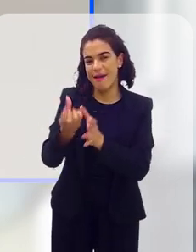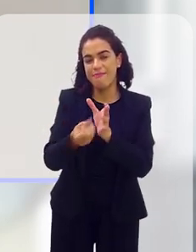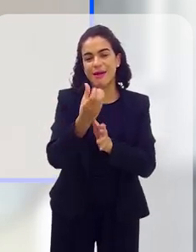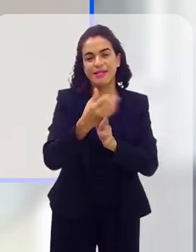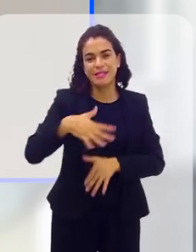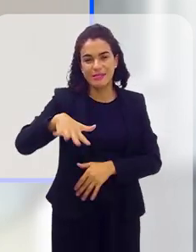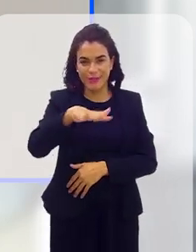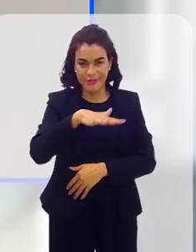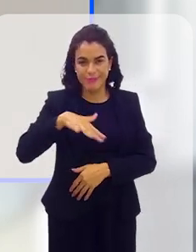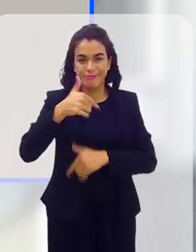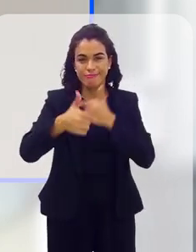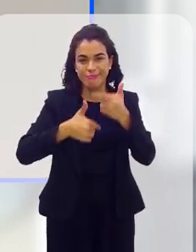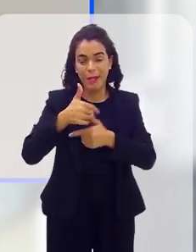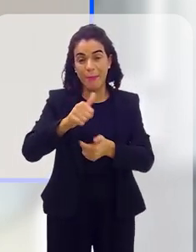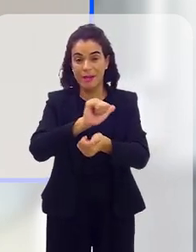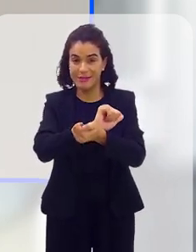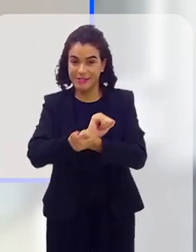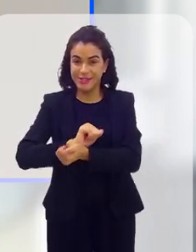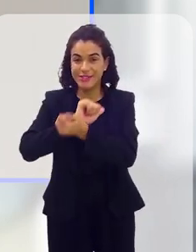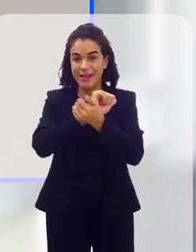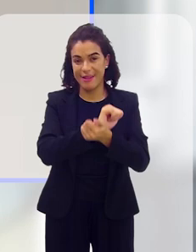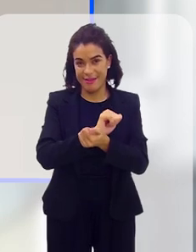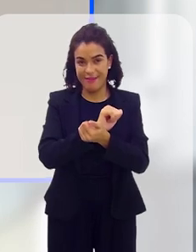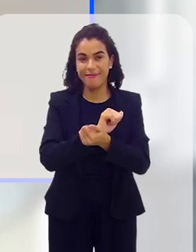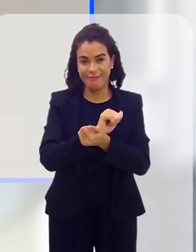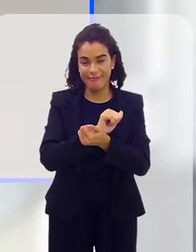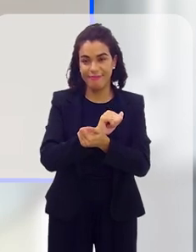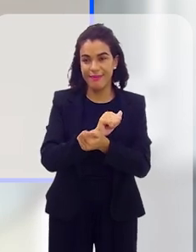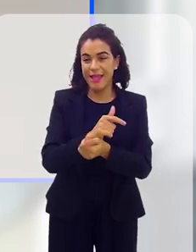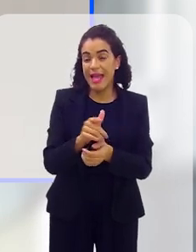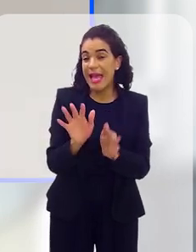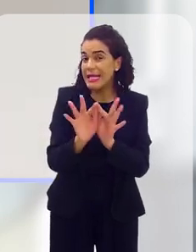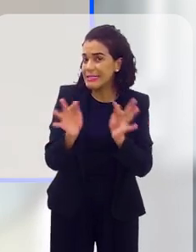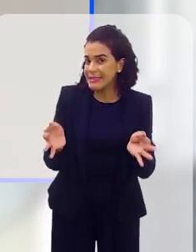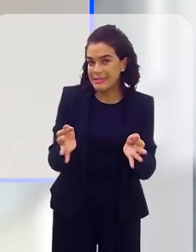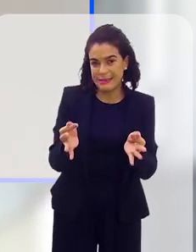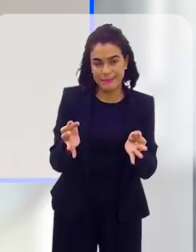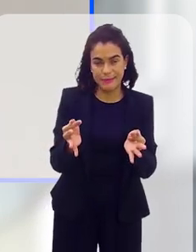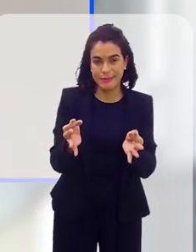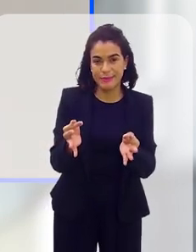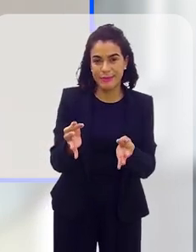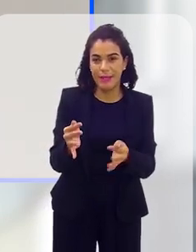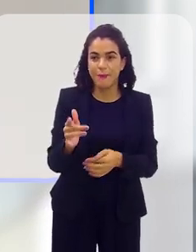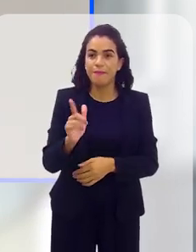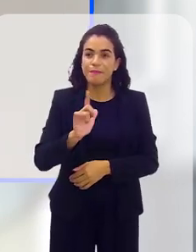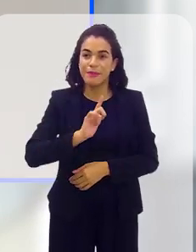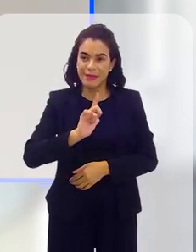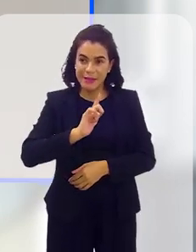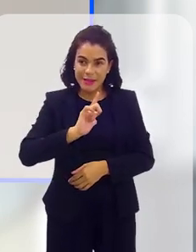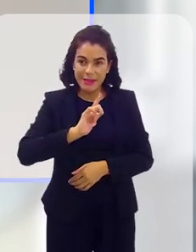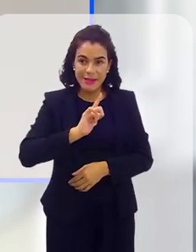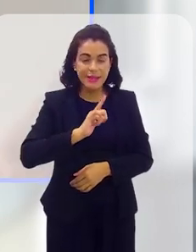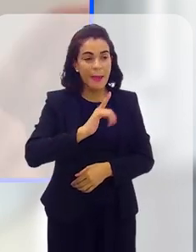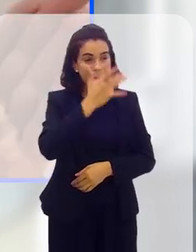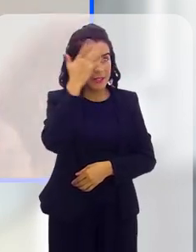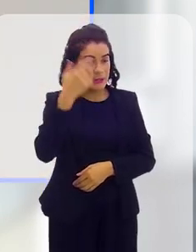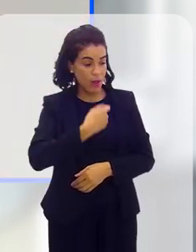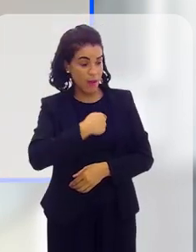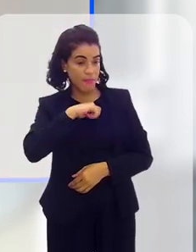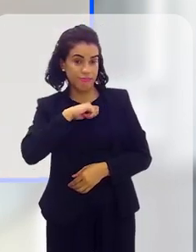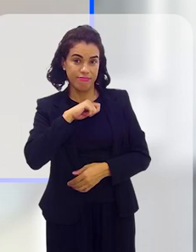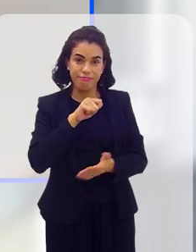aparecer casos de trabalho escravo naquela situação em questão. É simples a existência dos agentes